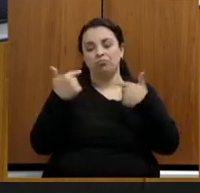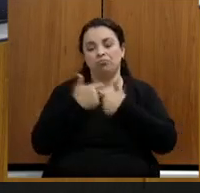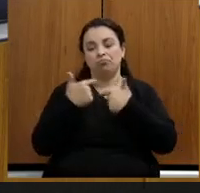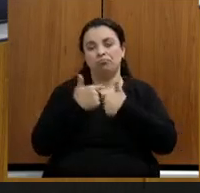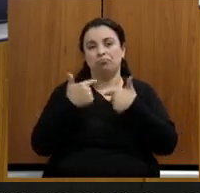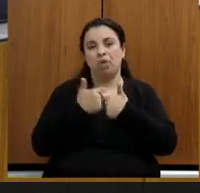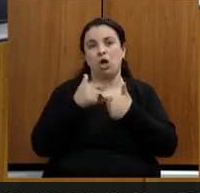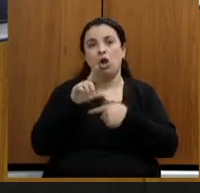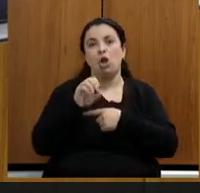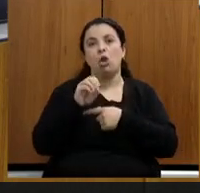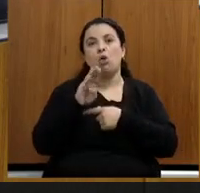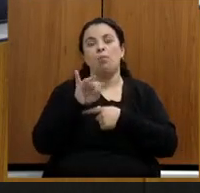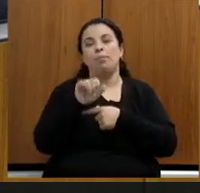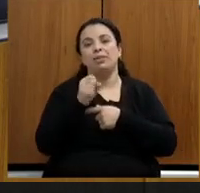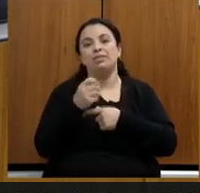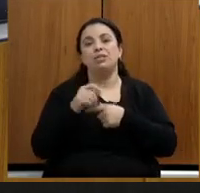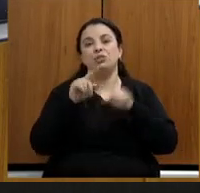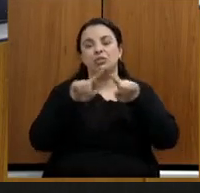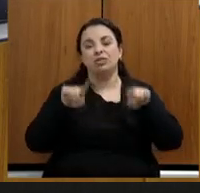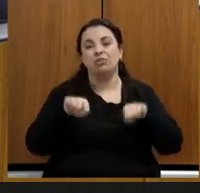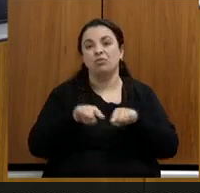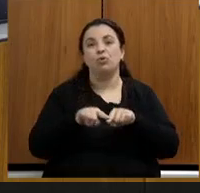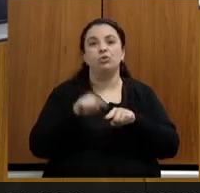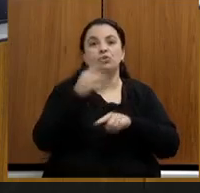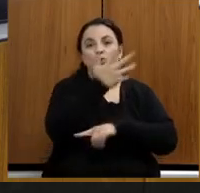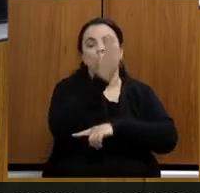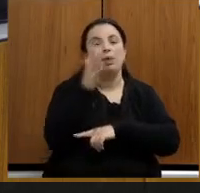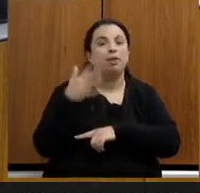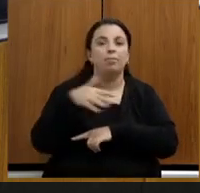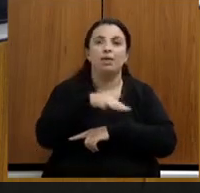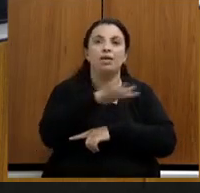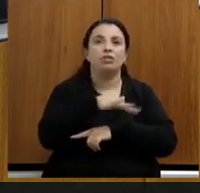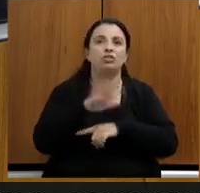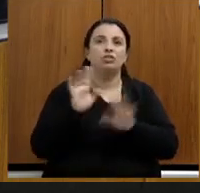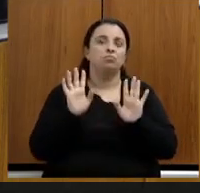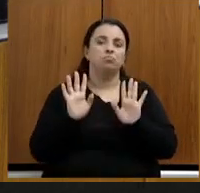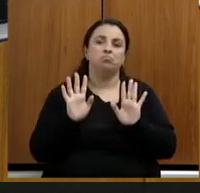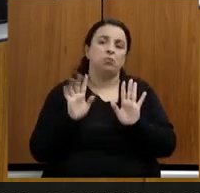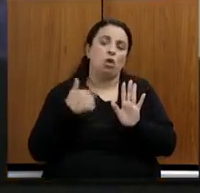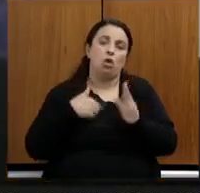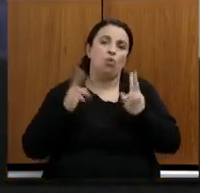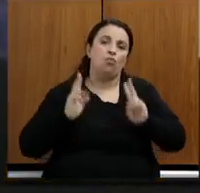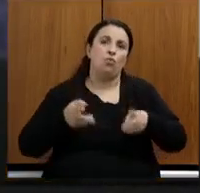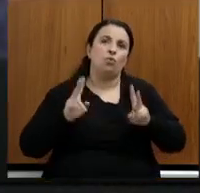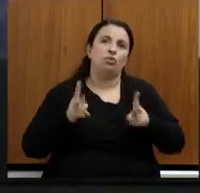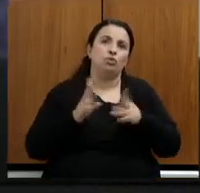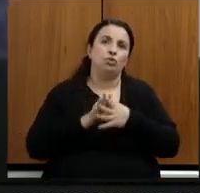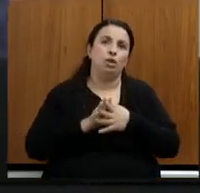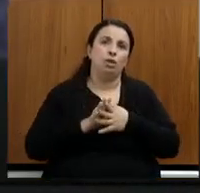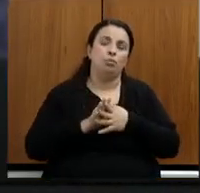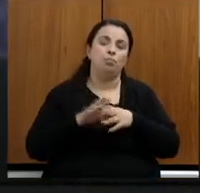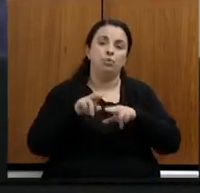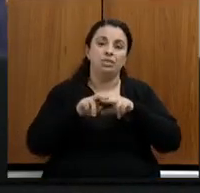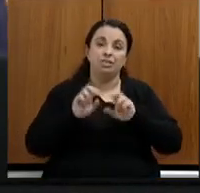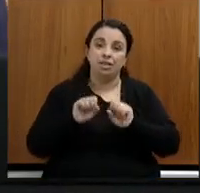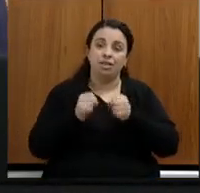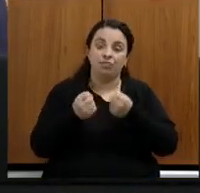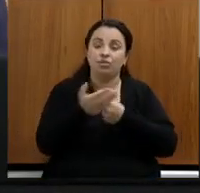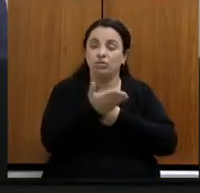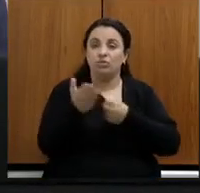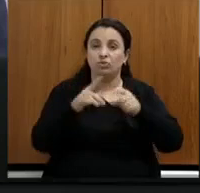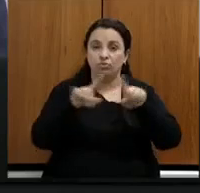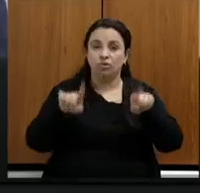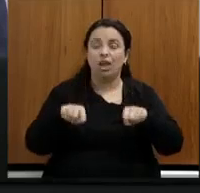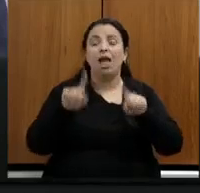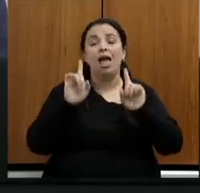servidores do meio ambiente e vou continuar sendo porque defender vocês é fazer justiça defender vocês é